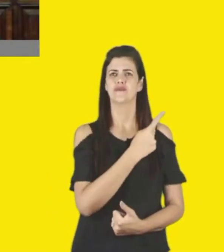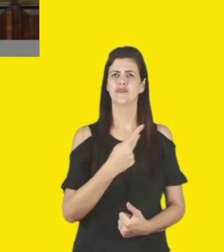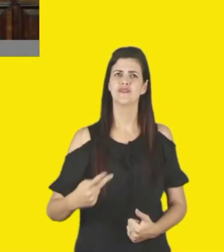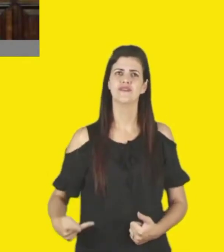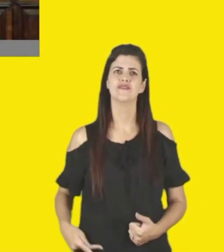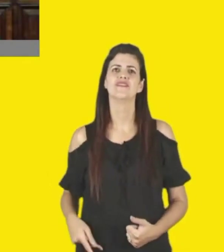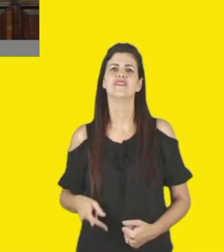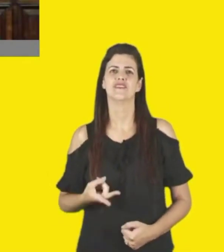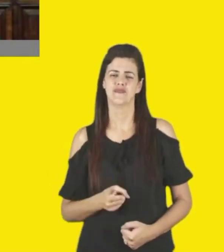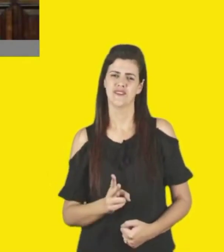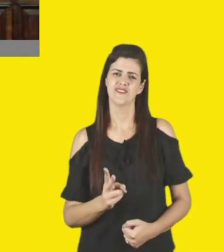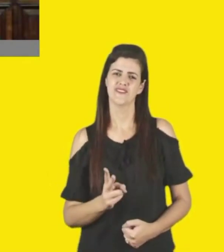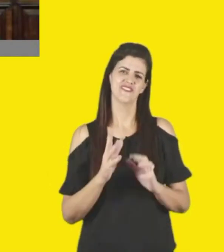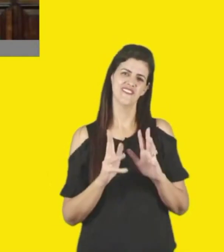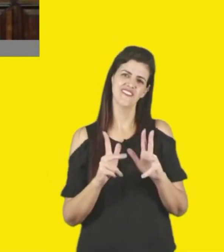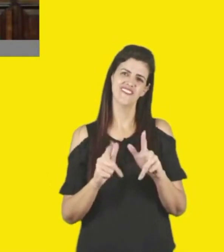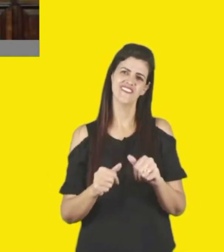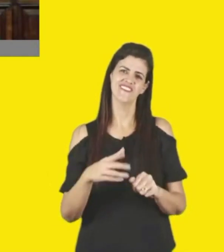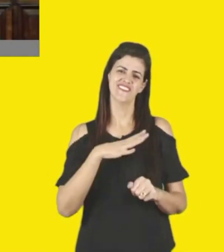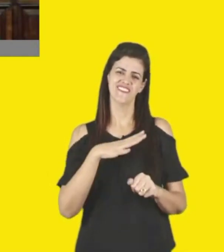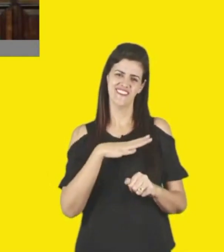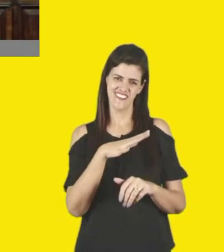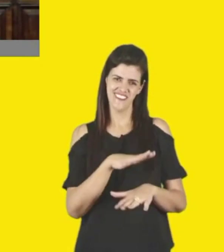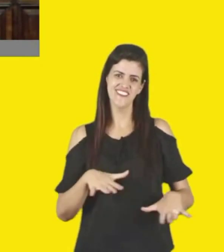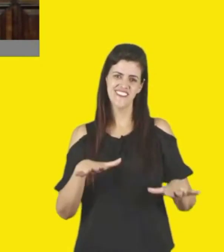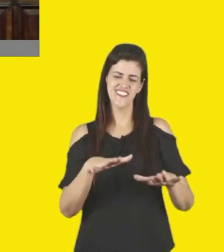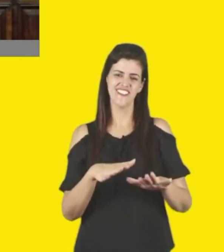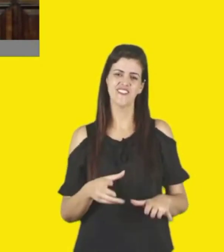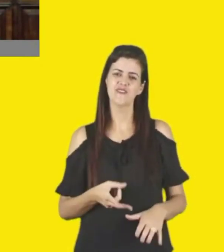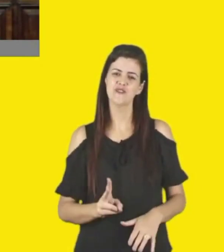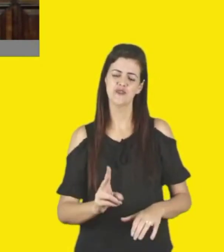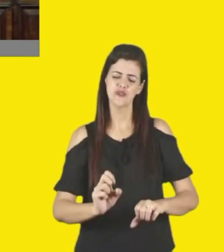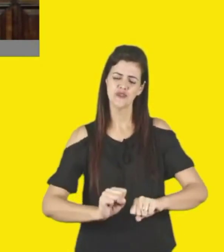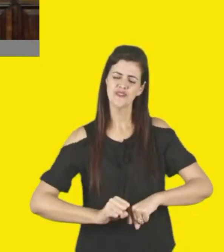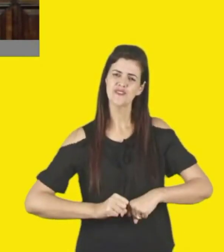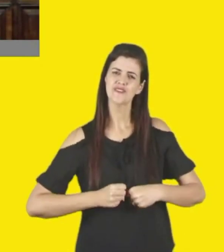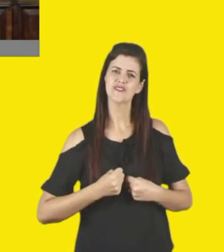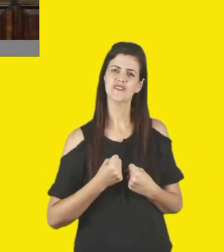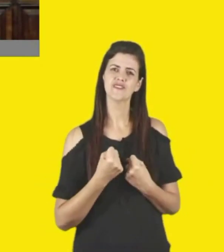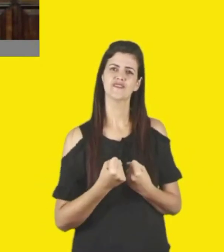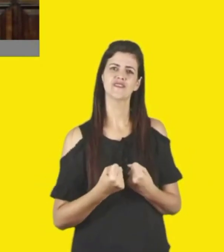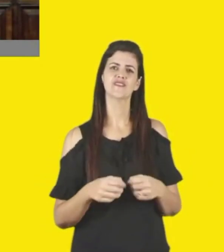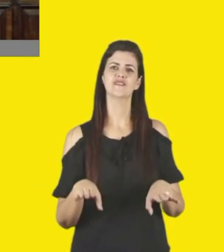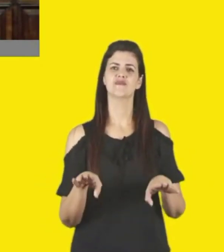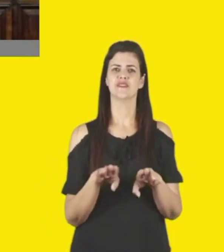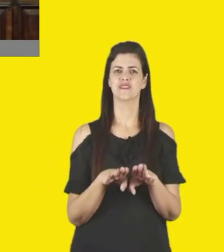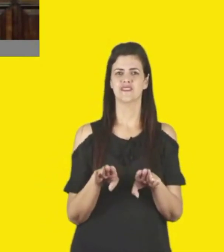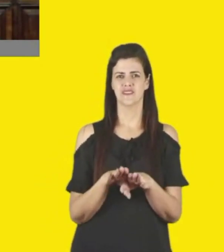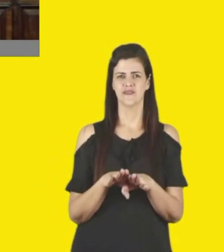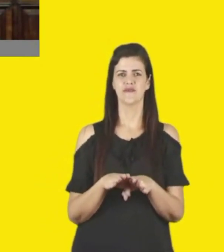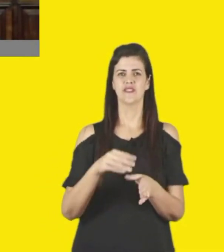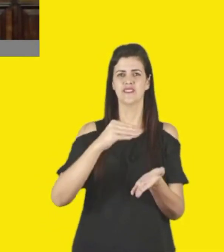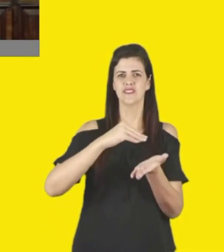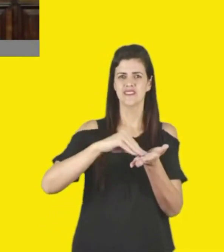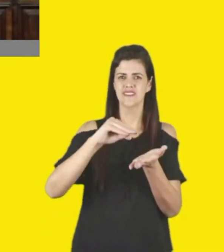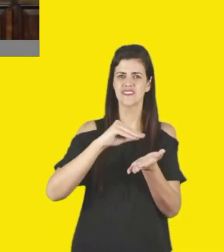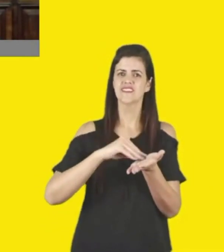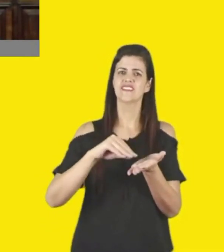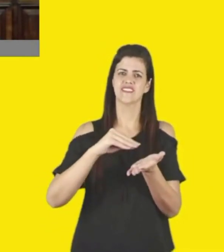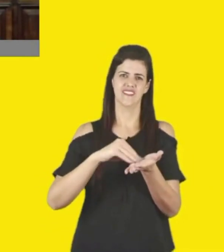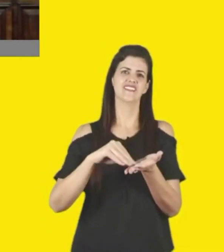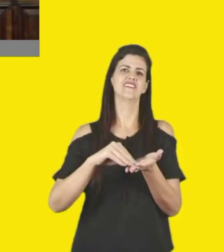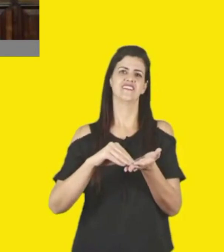de todas as cidades que estão aqui para continuarmos com esse esforço, mas também da própria secretaria, né, Marília, para que também